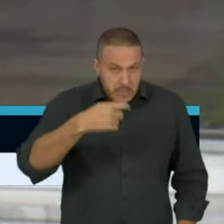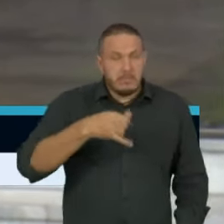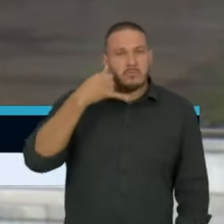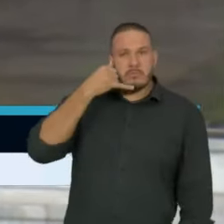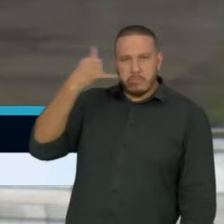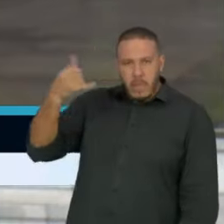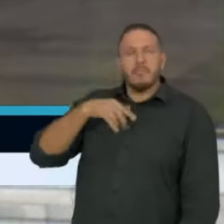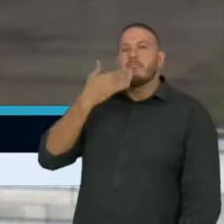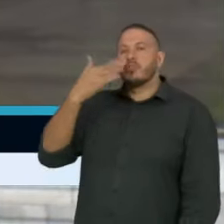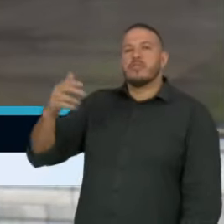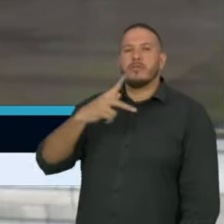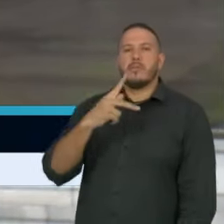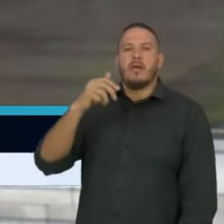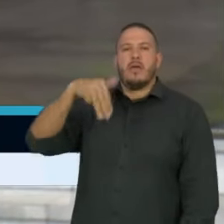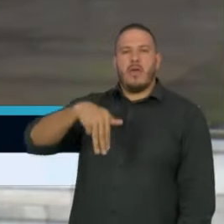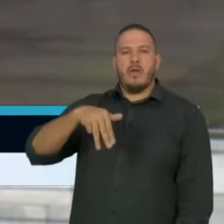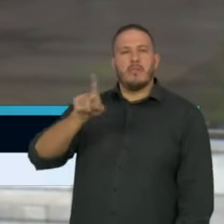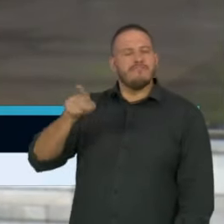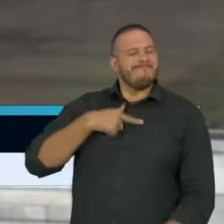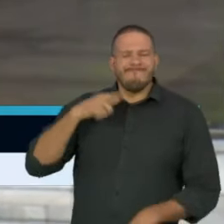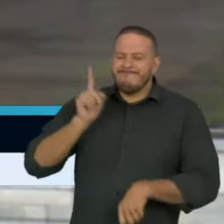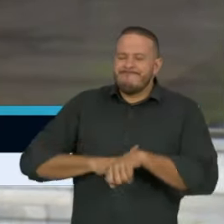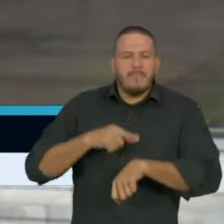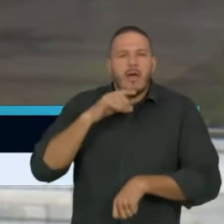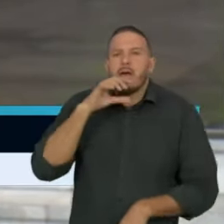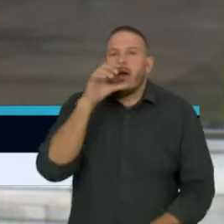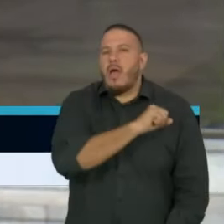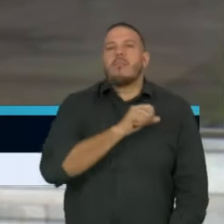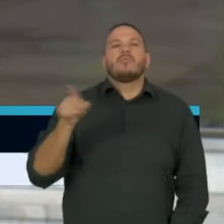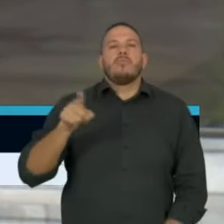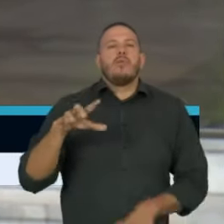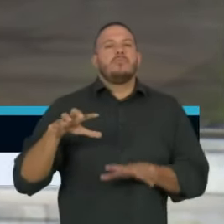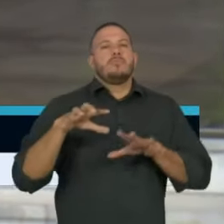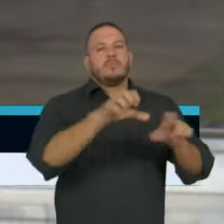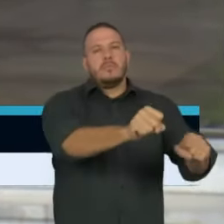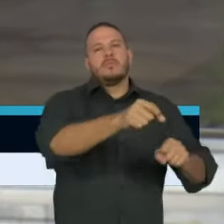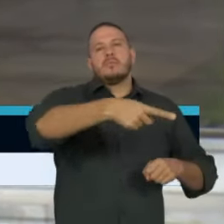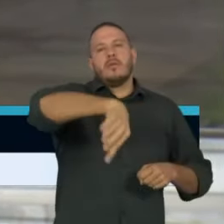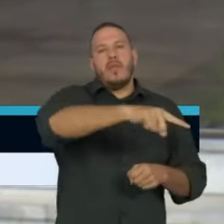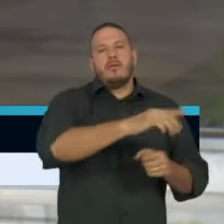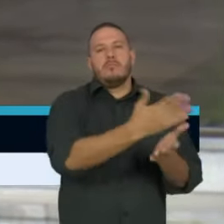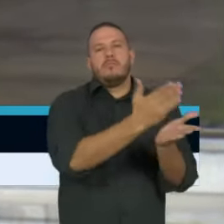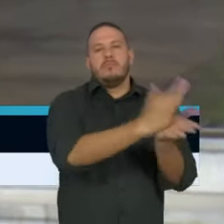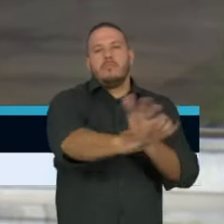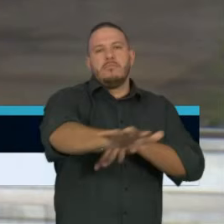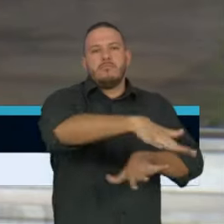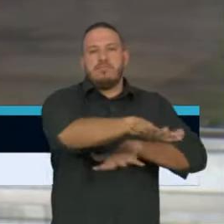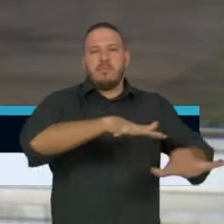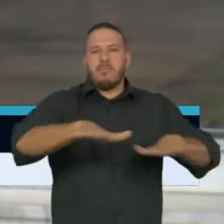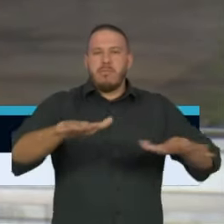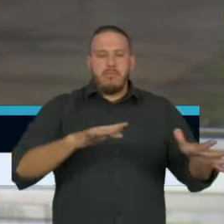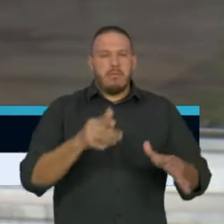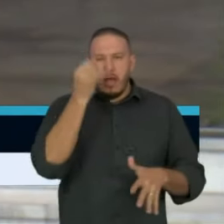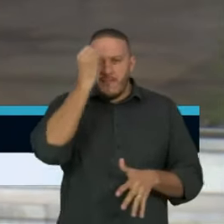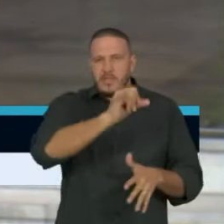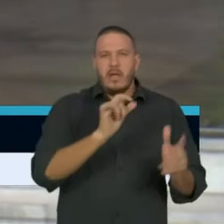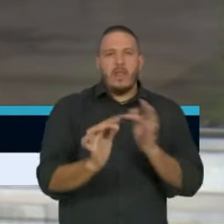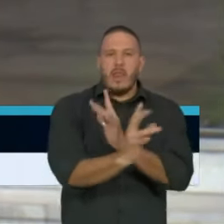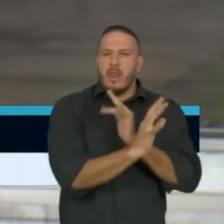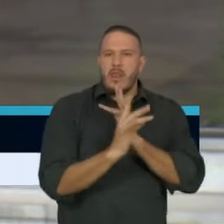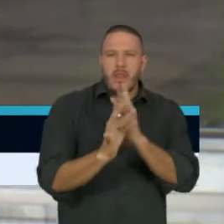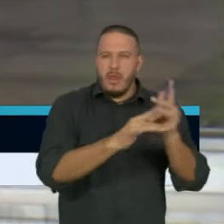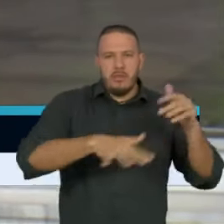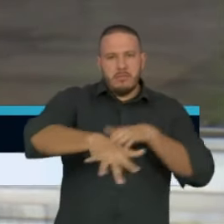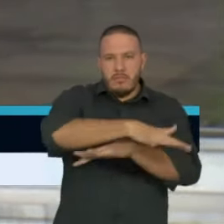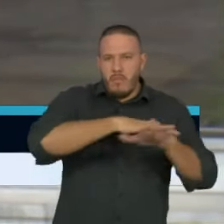Militar do Estado de São Paulo para que, imediatamente, possa haver a dissipação de qualquer movimento